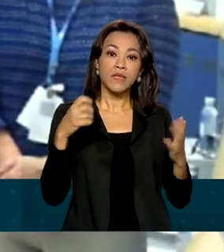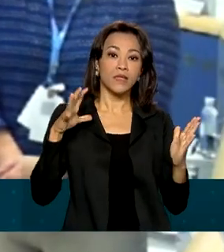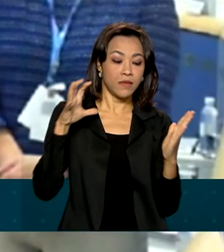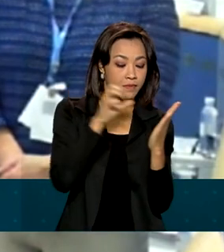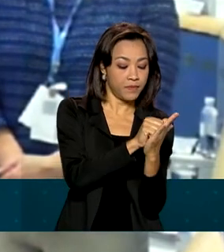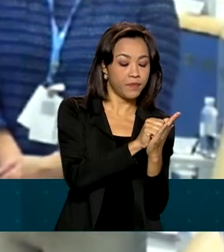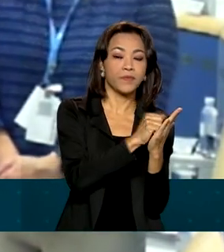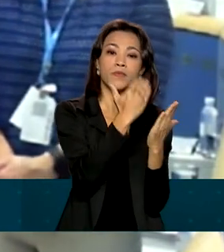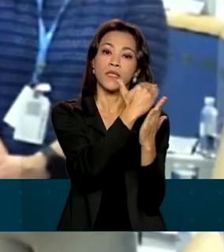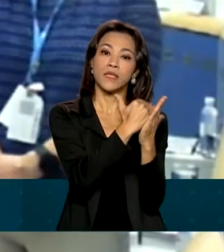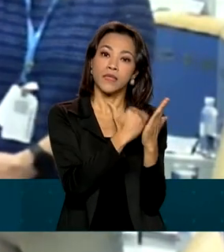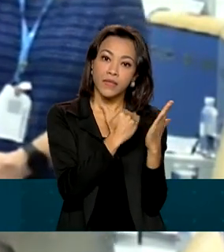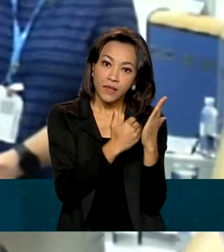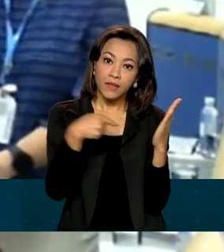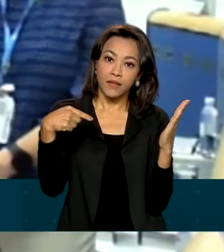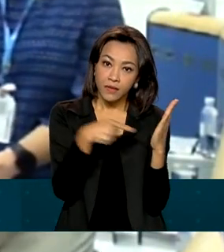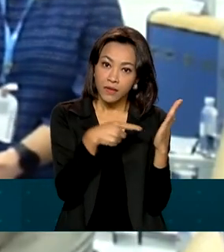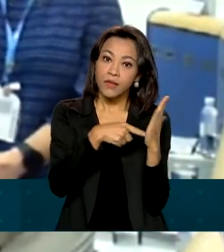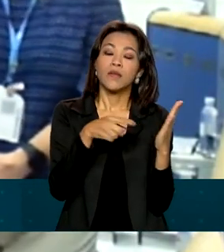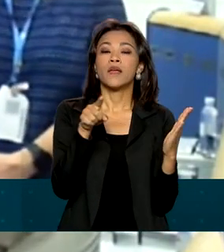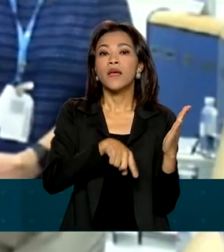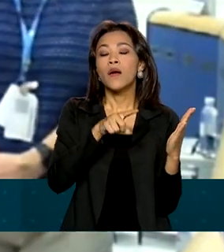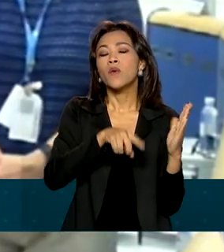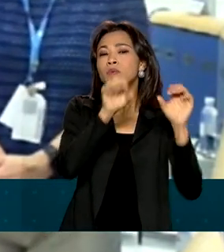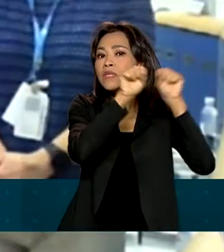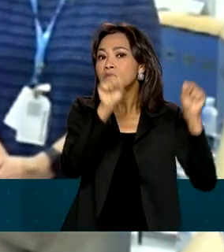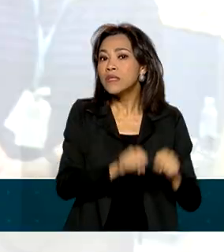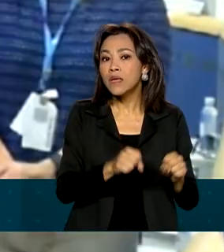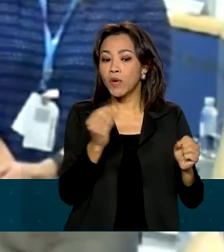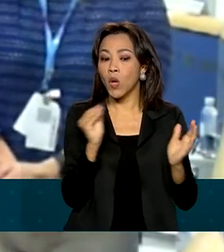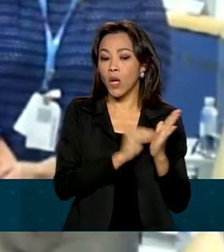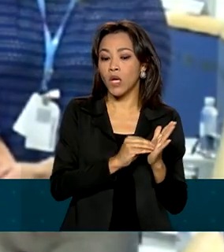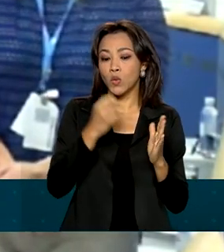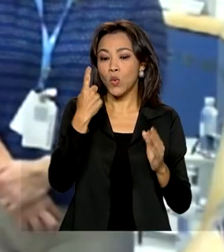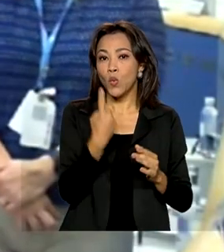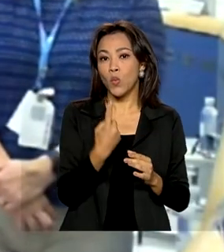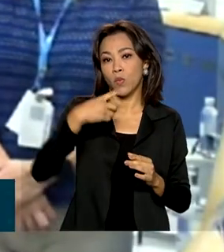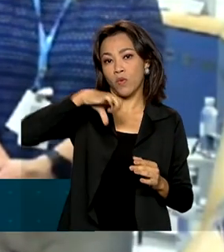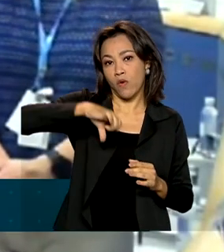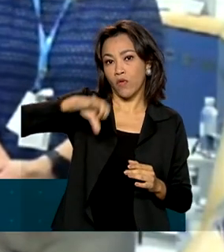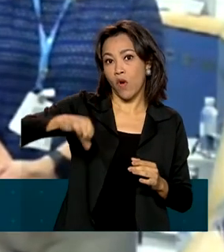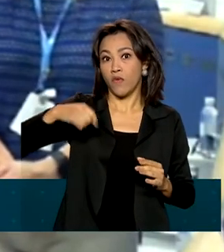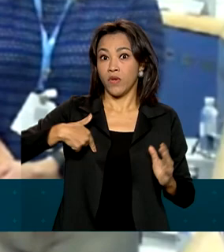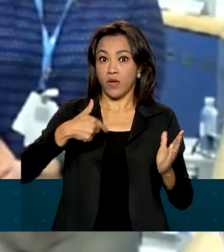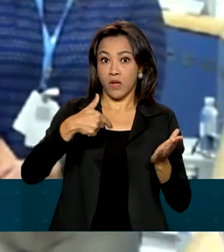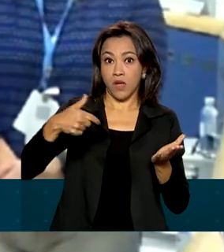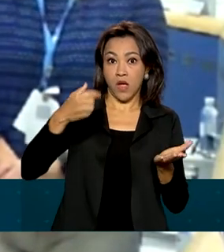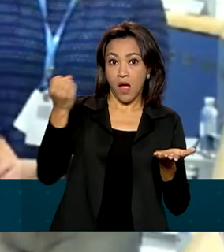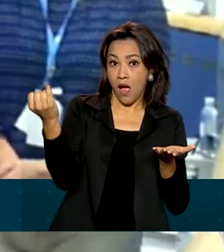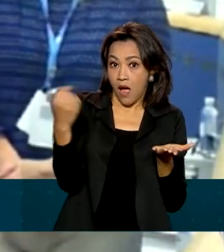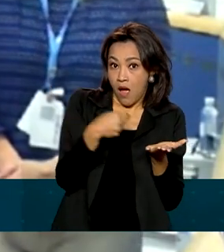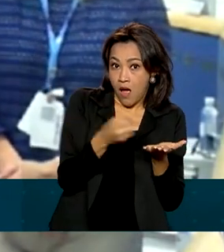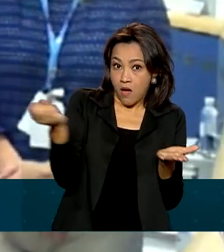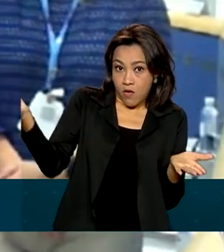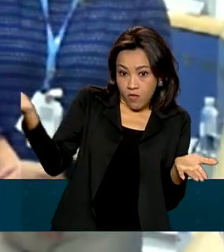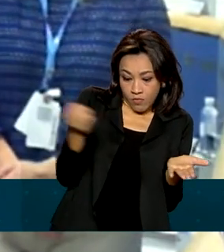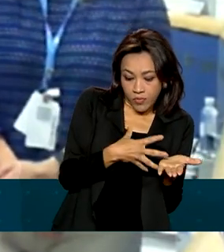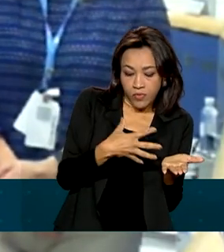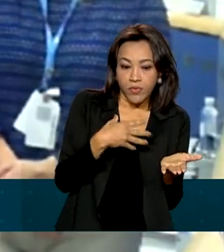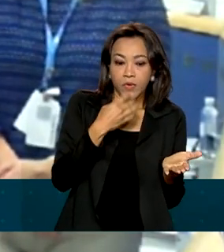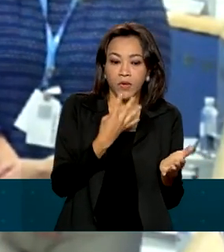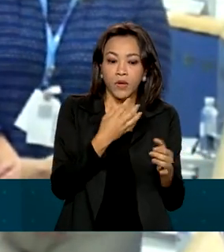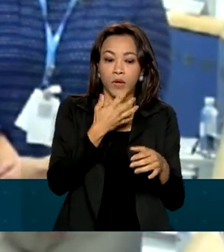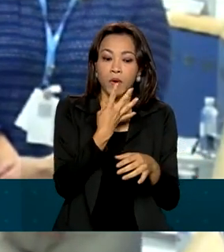Alertas da Defesa Civil Nacional, através do telefone 199. Basta enviar uma mensagem de texto, SMS para o número